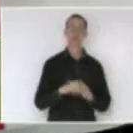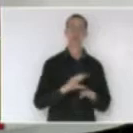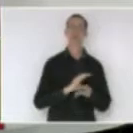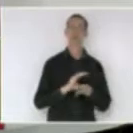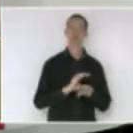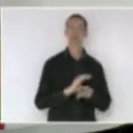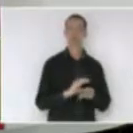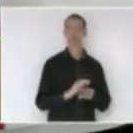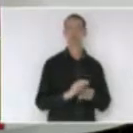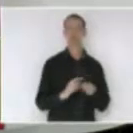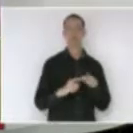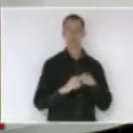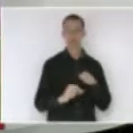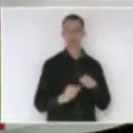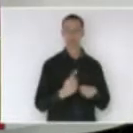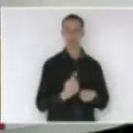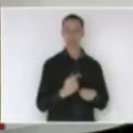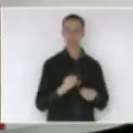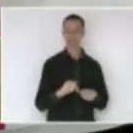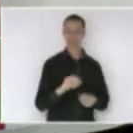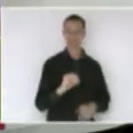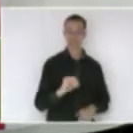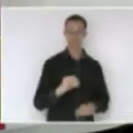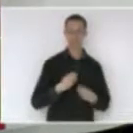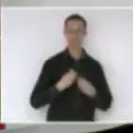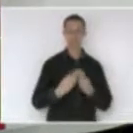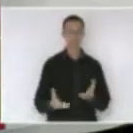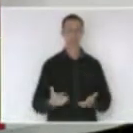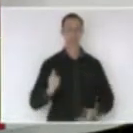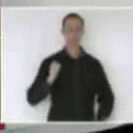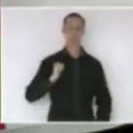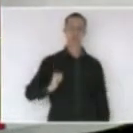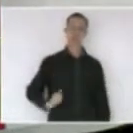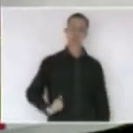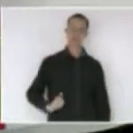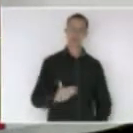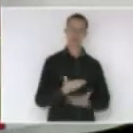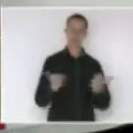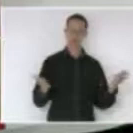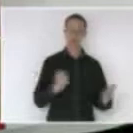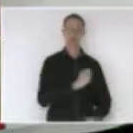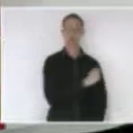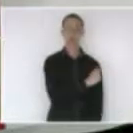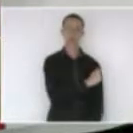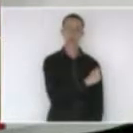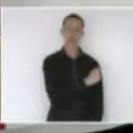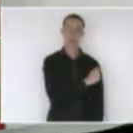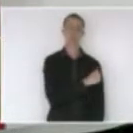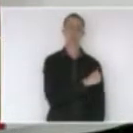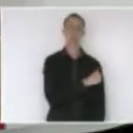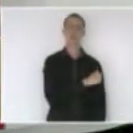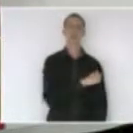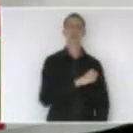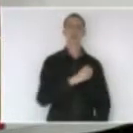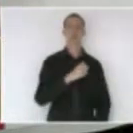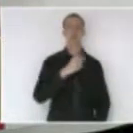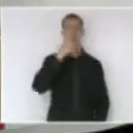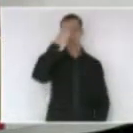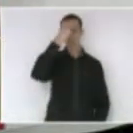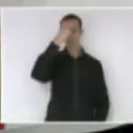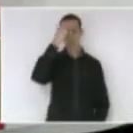do artigo 170 das bolsas de estudo para os nossos estudantes, as instituições de ensino superior,